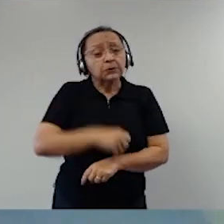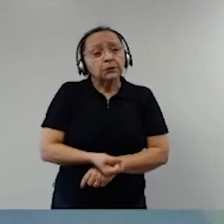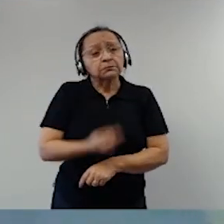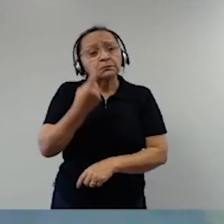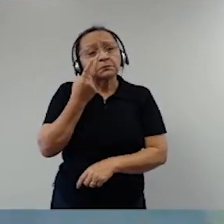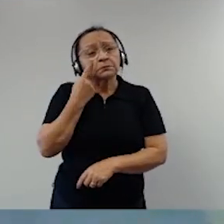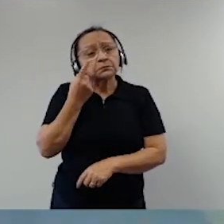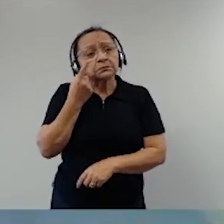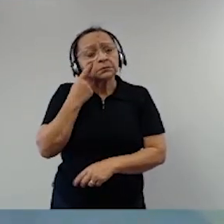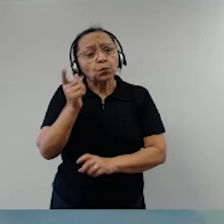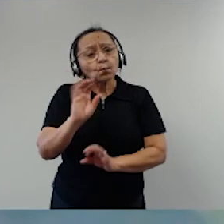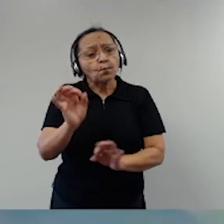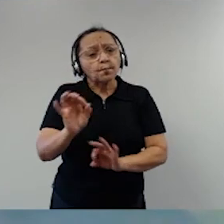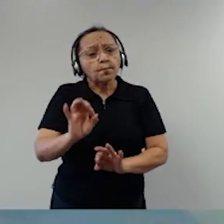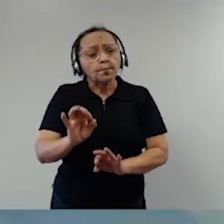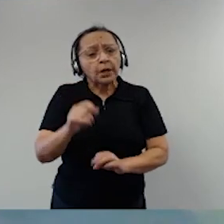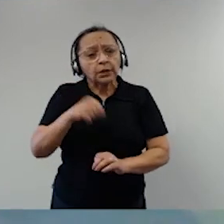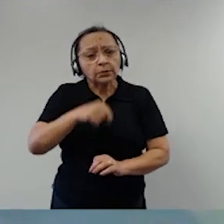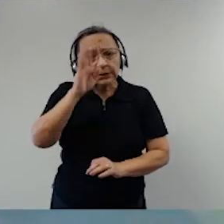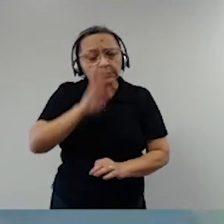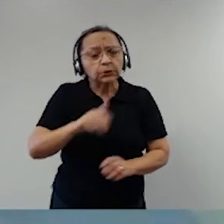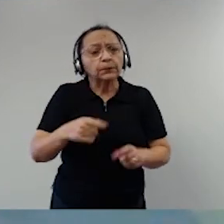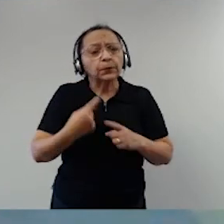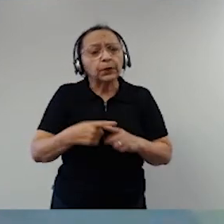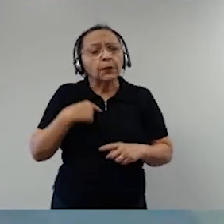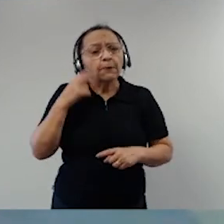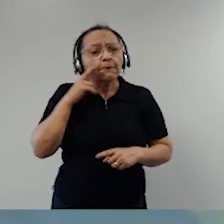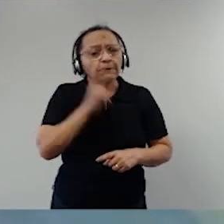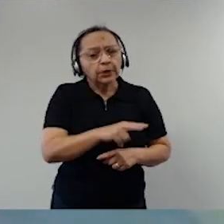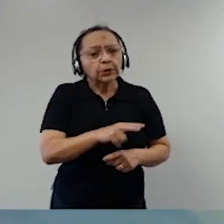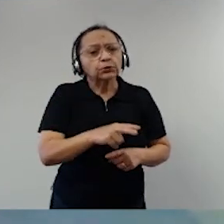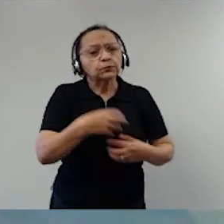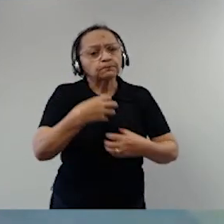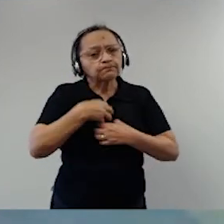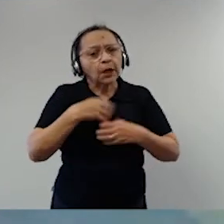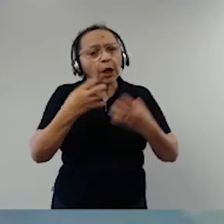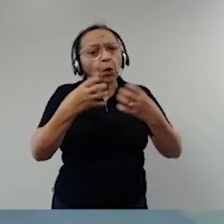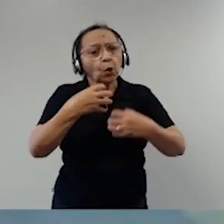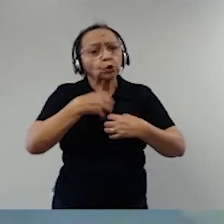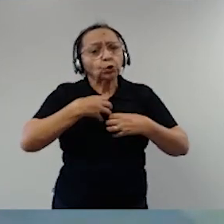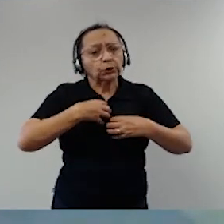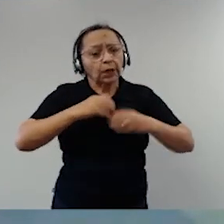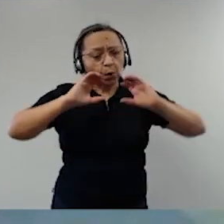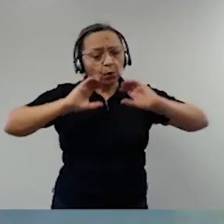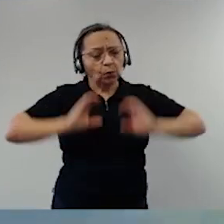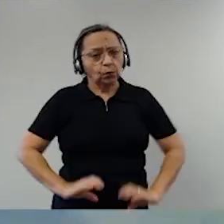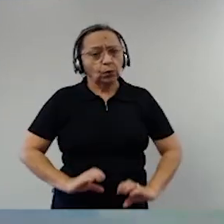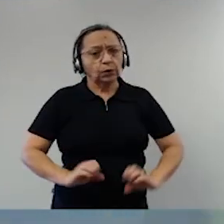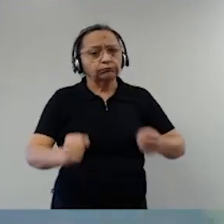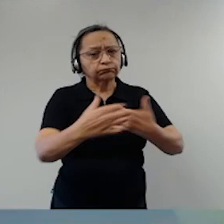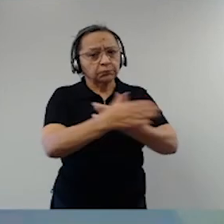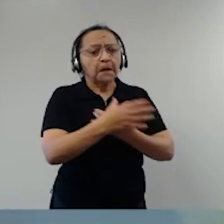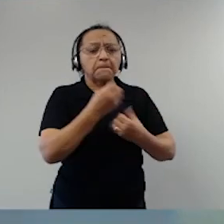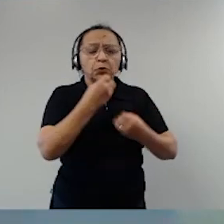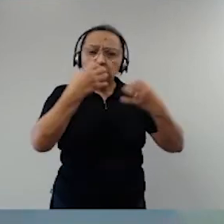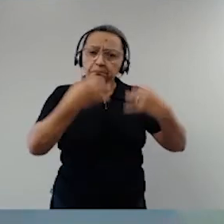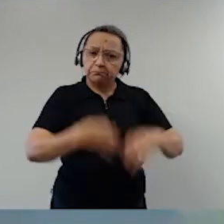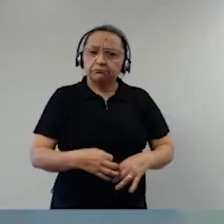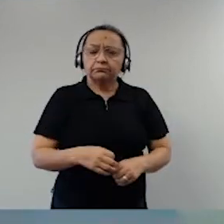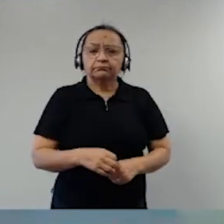condução das Forças Armadas muito bem feita em toda essa crise aí.